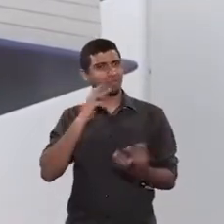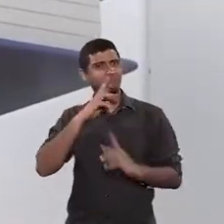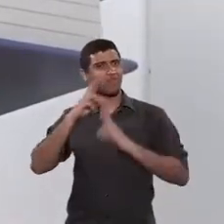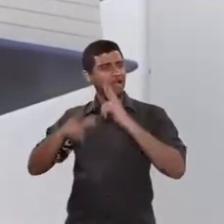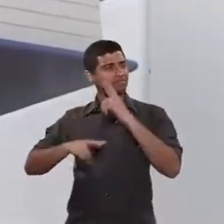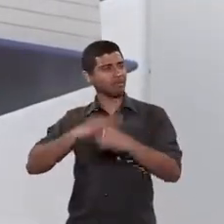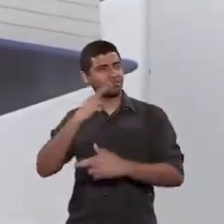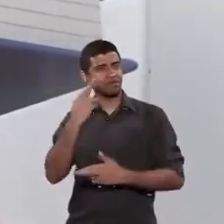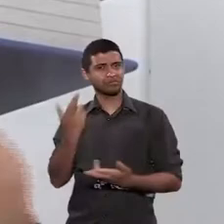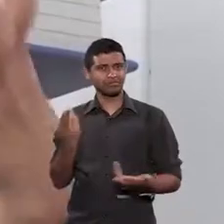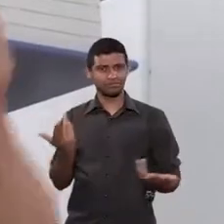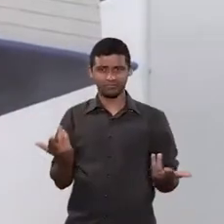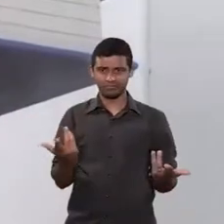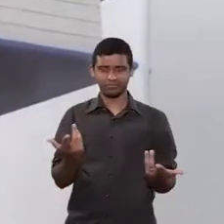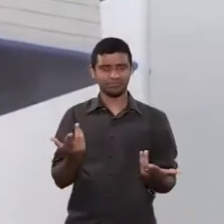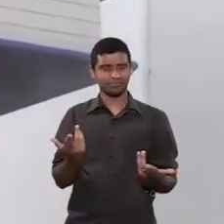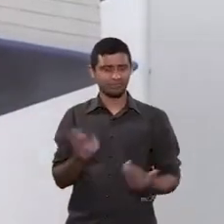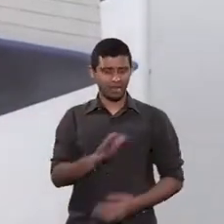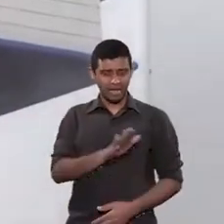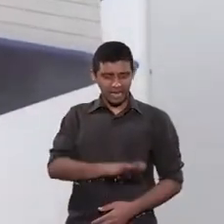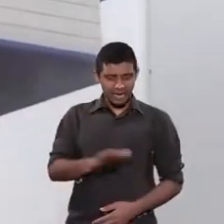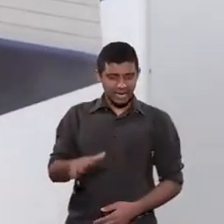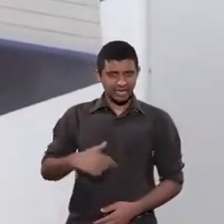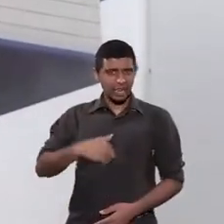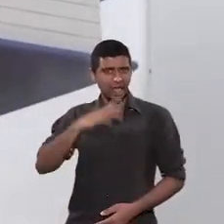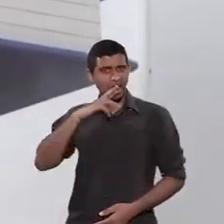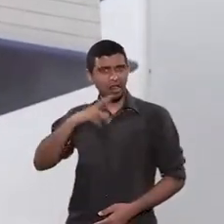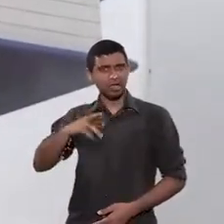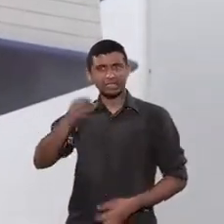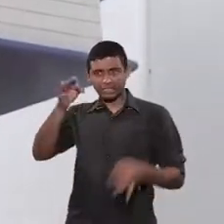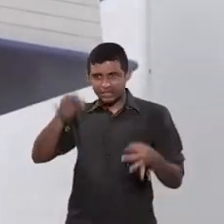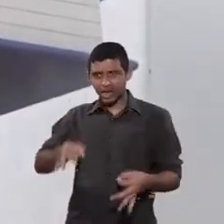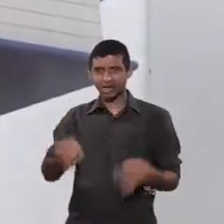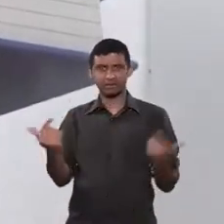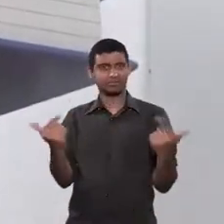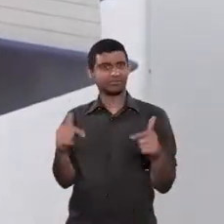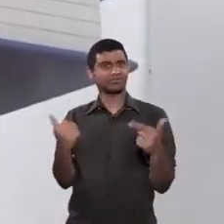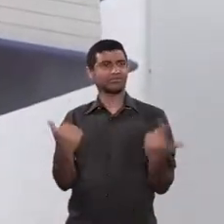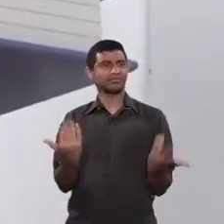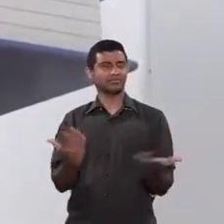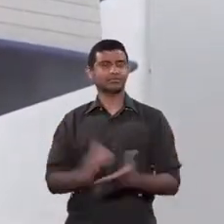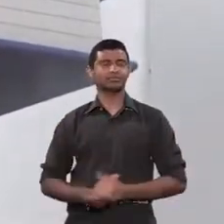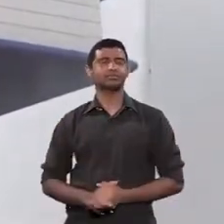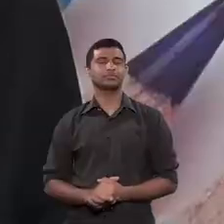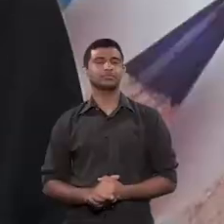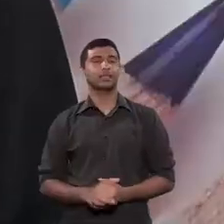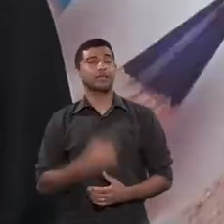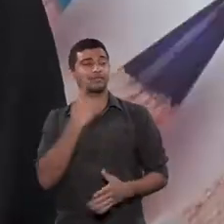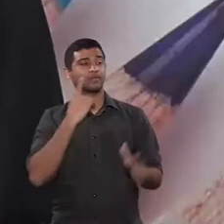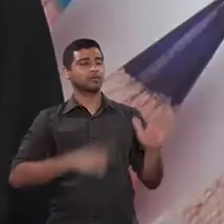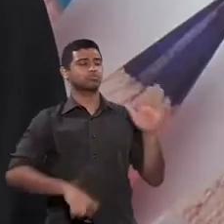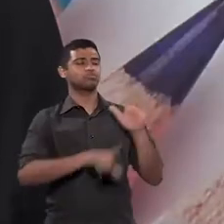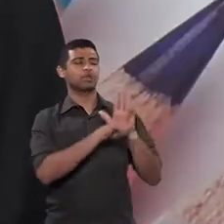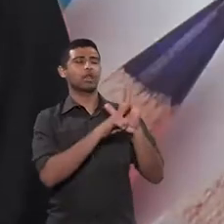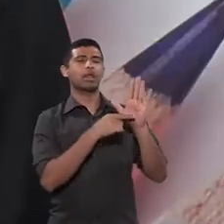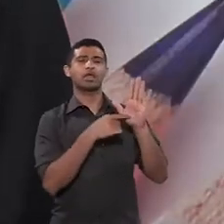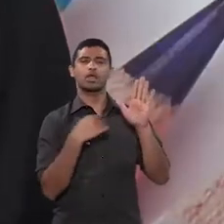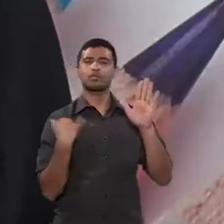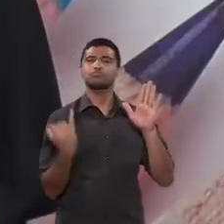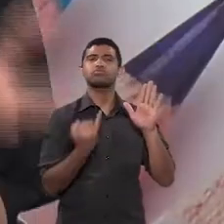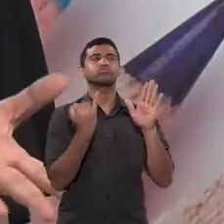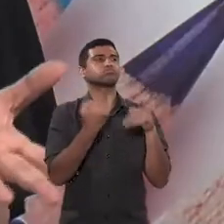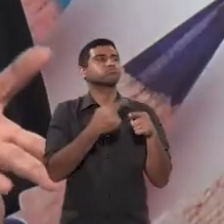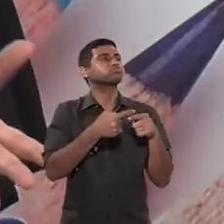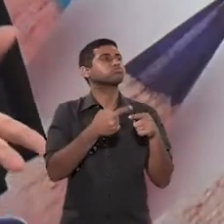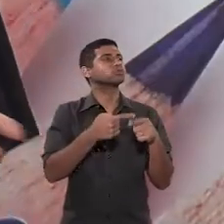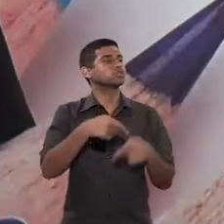isso é importante, né? Normalmente, ela é injustificada. Então, essa recusa é injustificada. É claro... importância dessa lei, gente, a gente